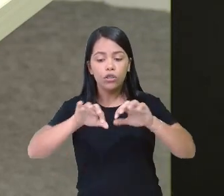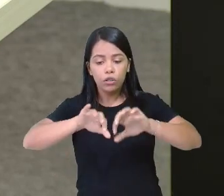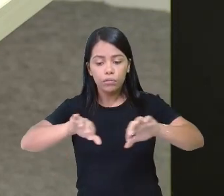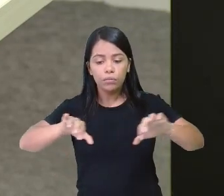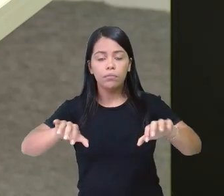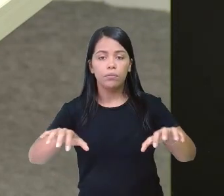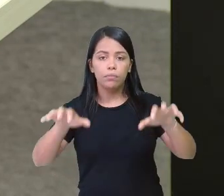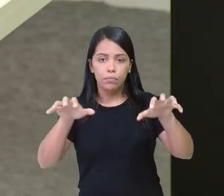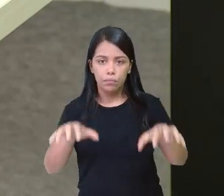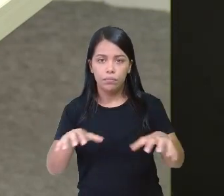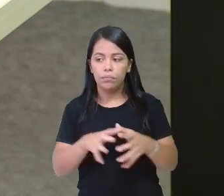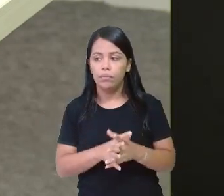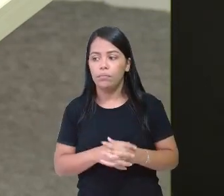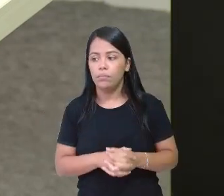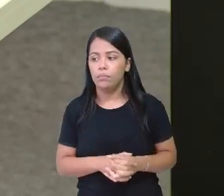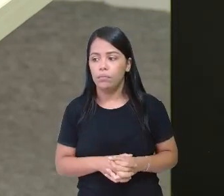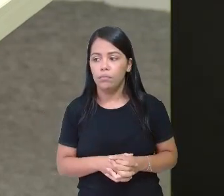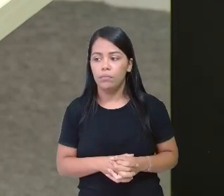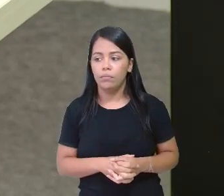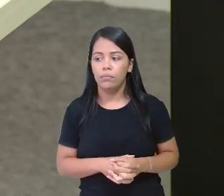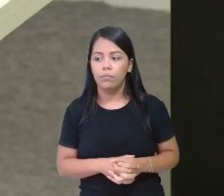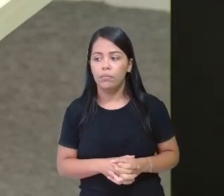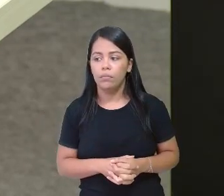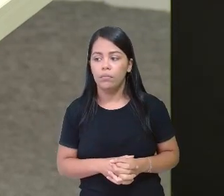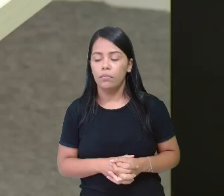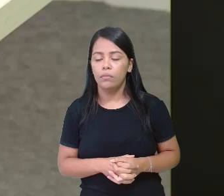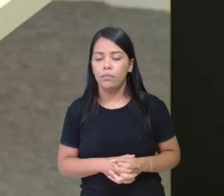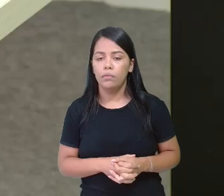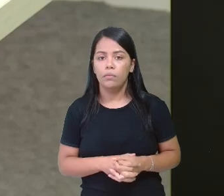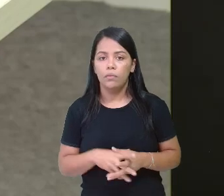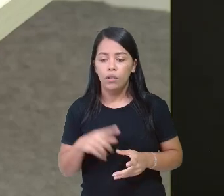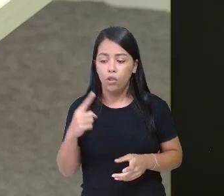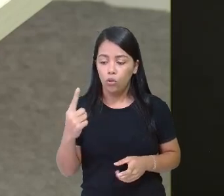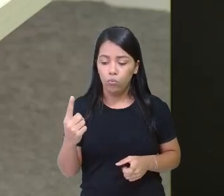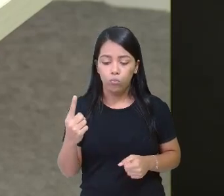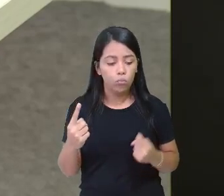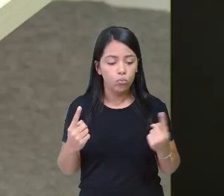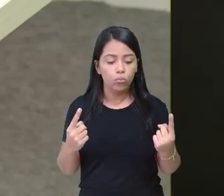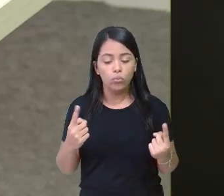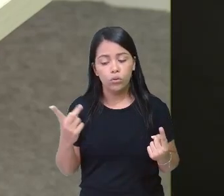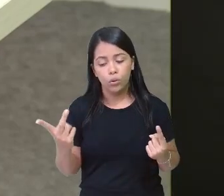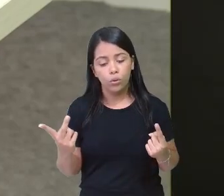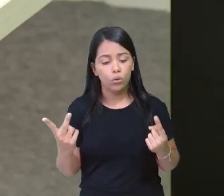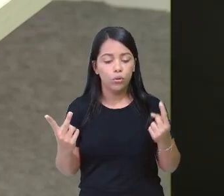cá, um pra cá. Tô dividindo. Dois, dois,